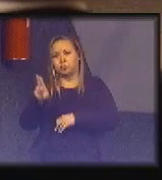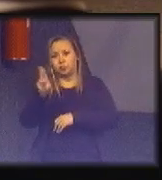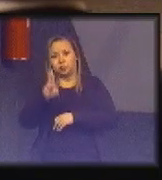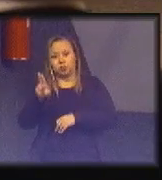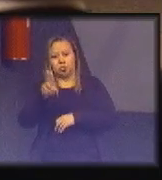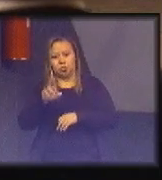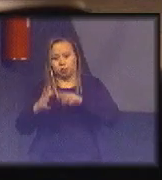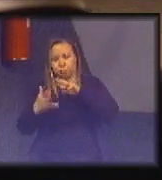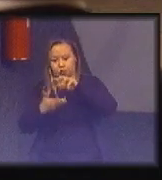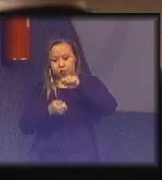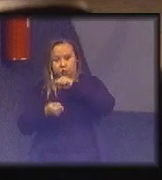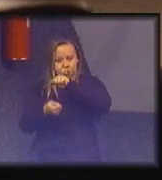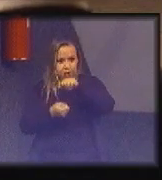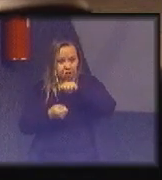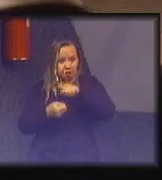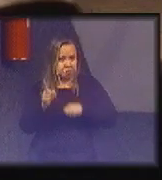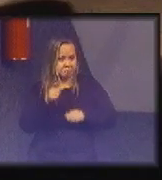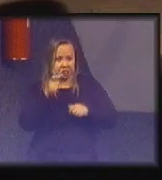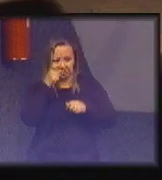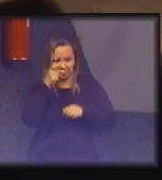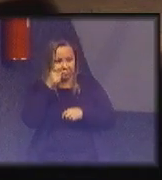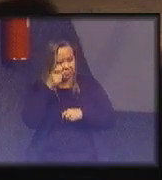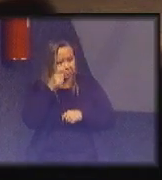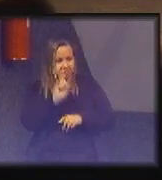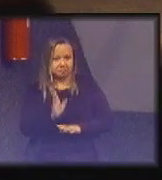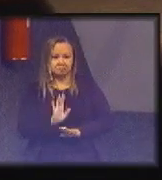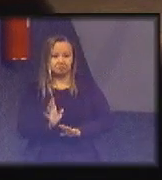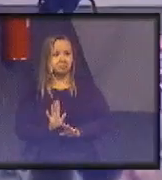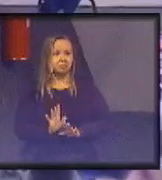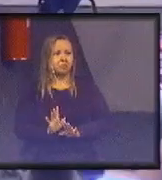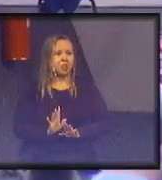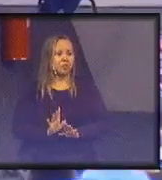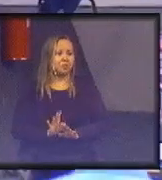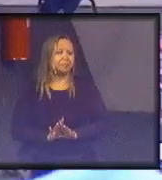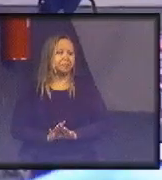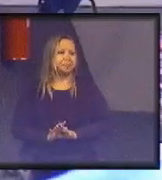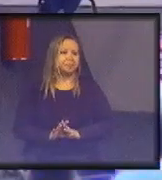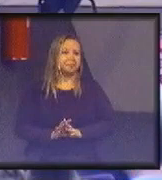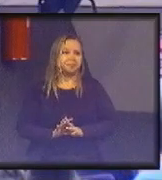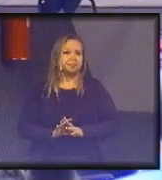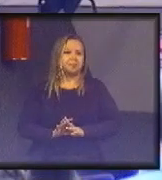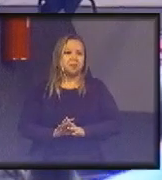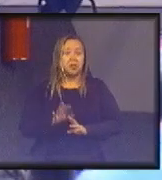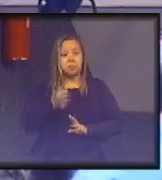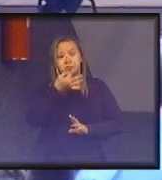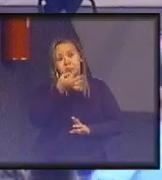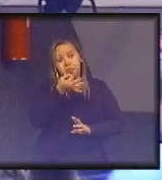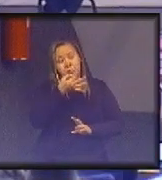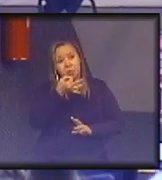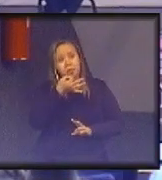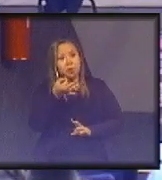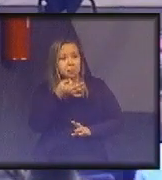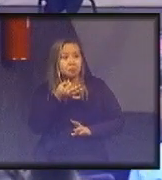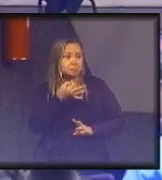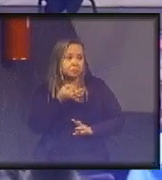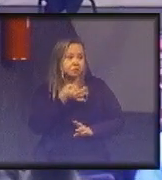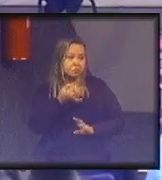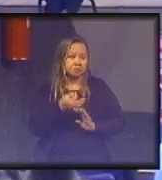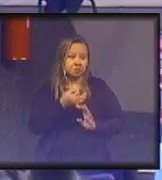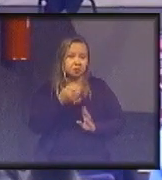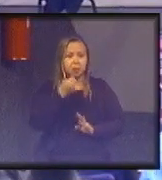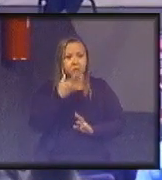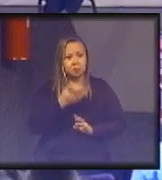Não está sendo olhado. É uma pena, não está sendo olhado. Fica a sugestão que, quem sabe, Poder